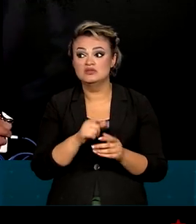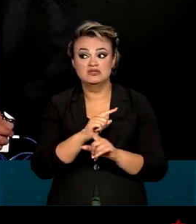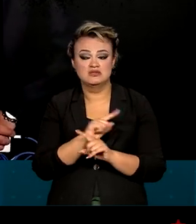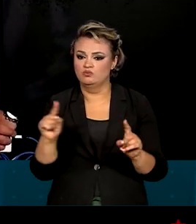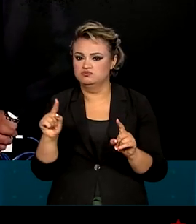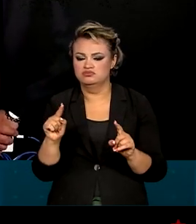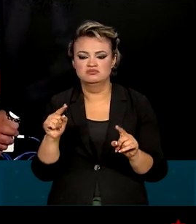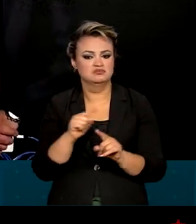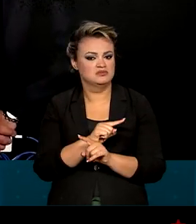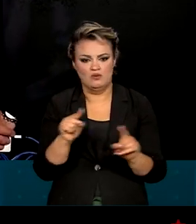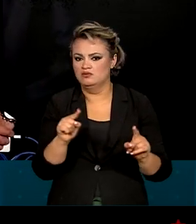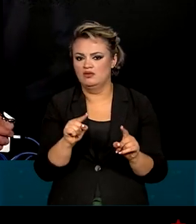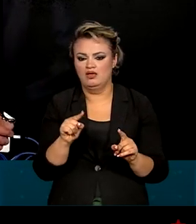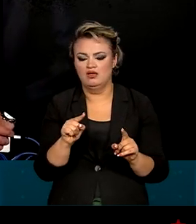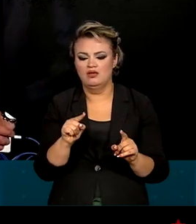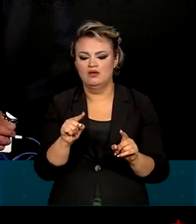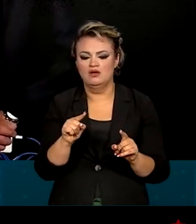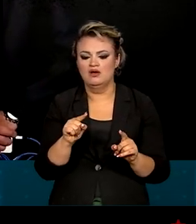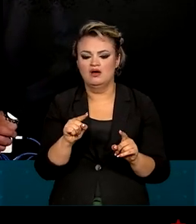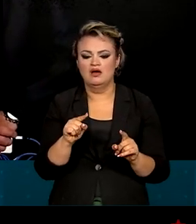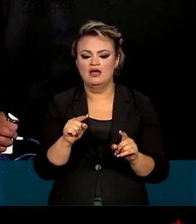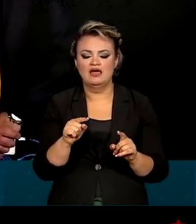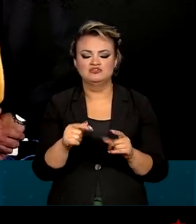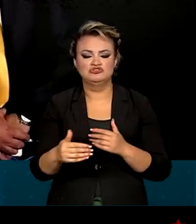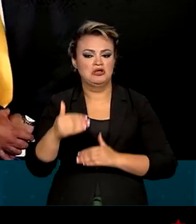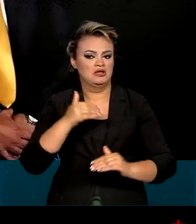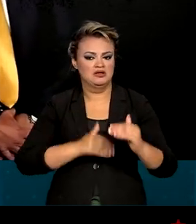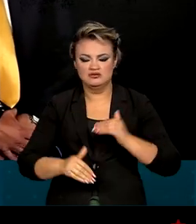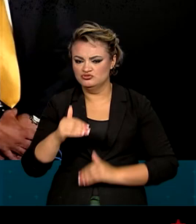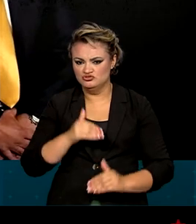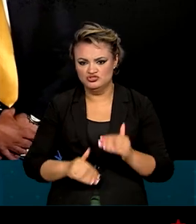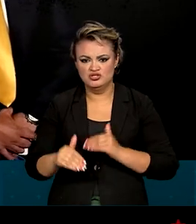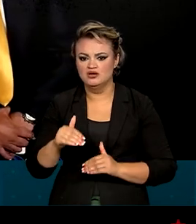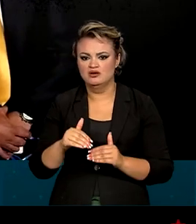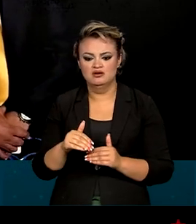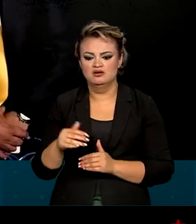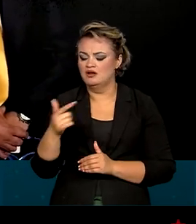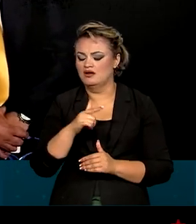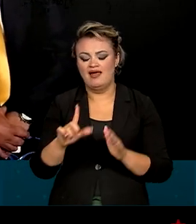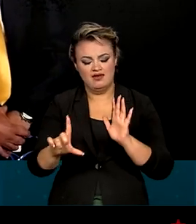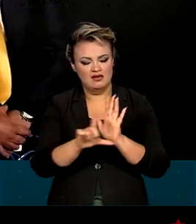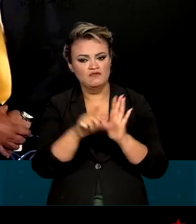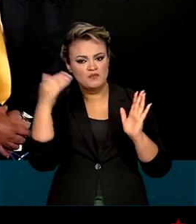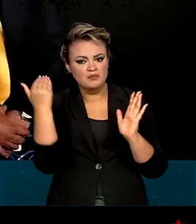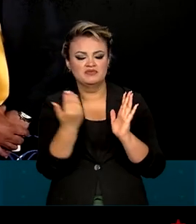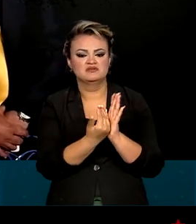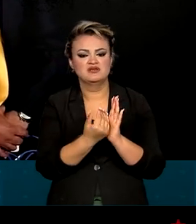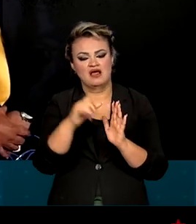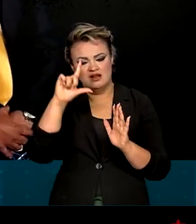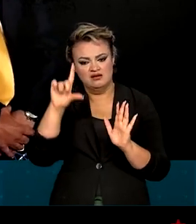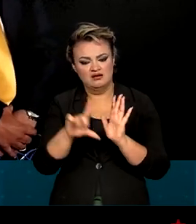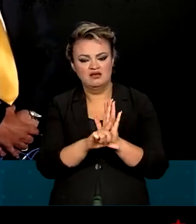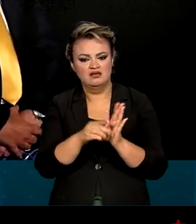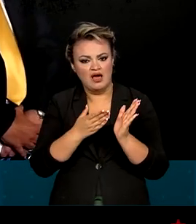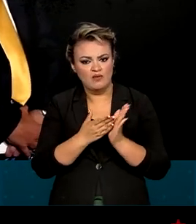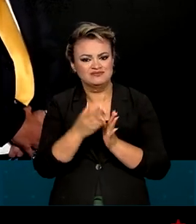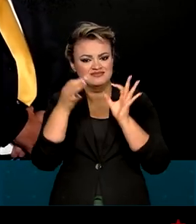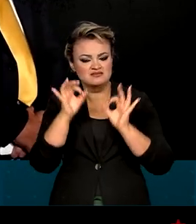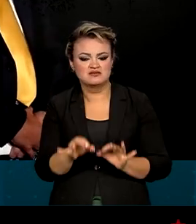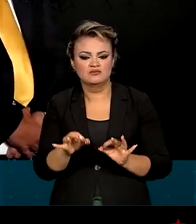de haver passos atrás na garantia da lei, da ordem pública,